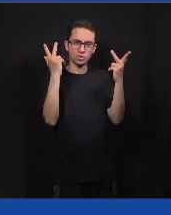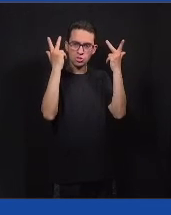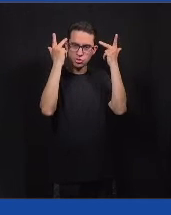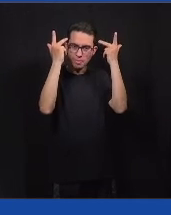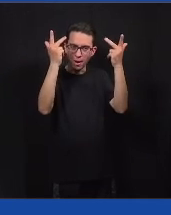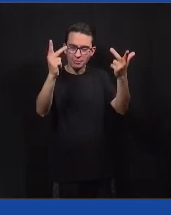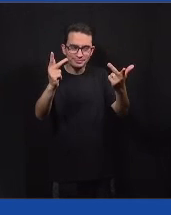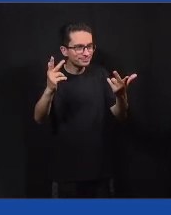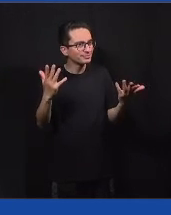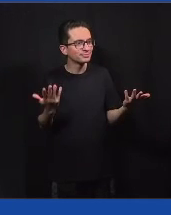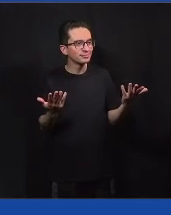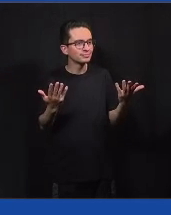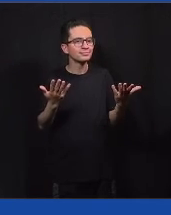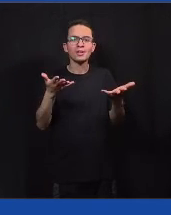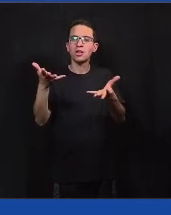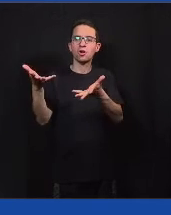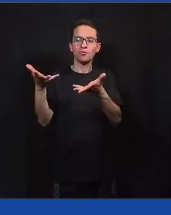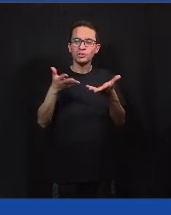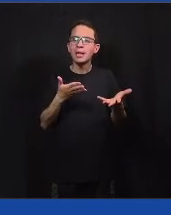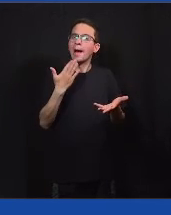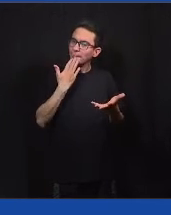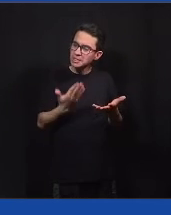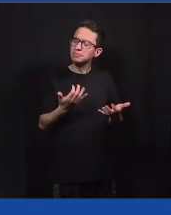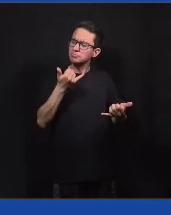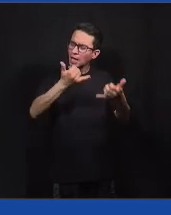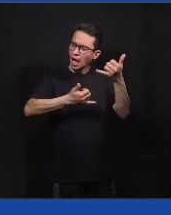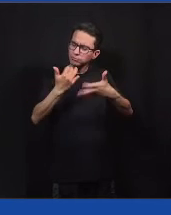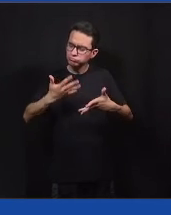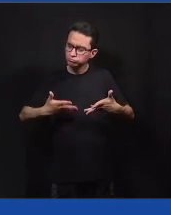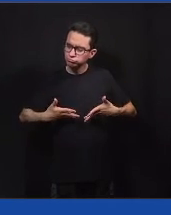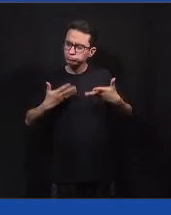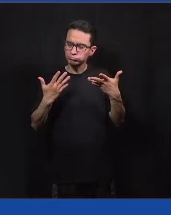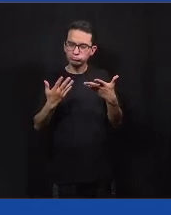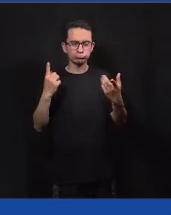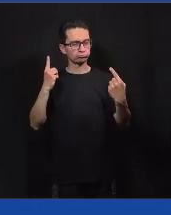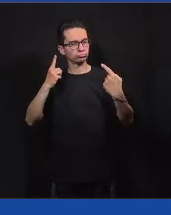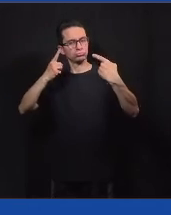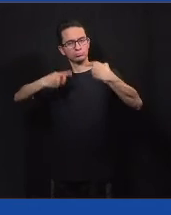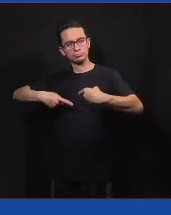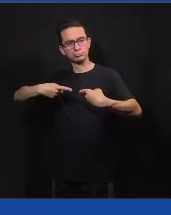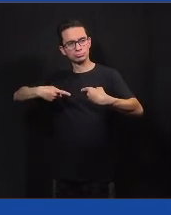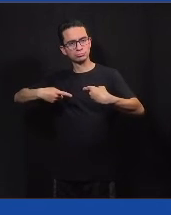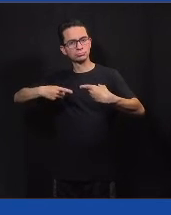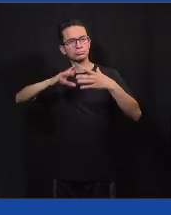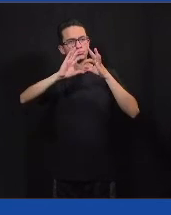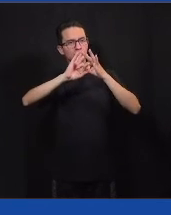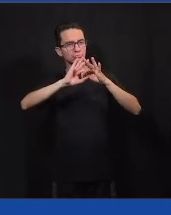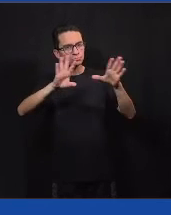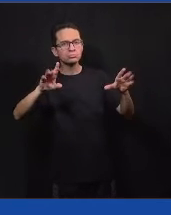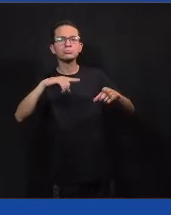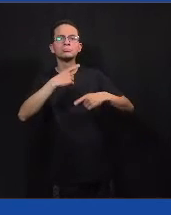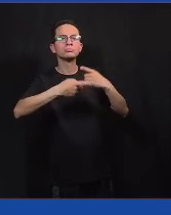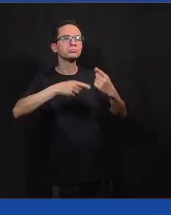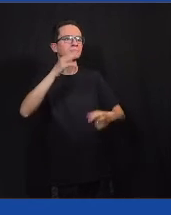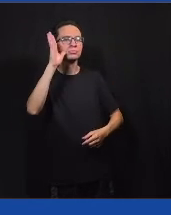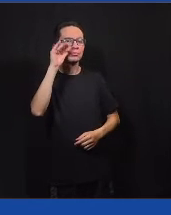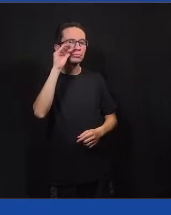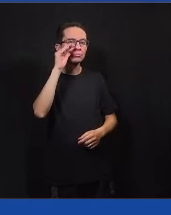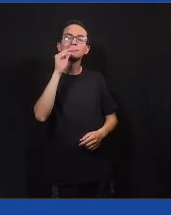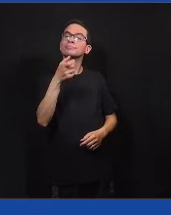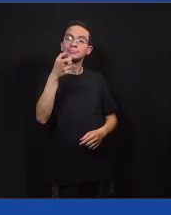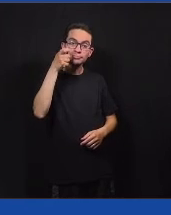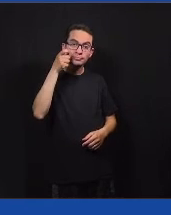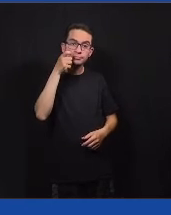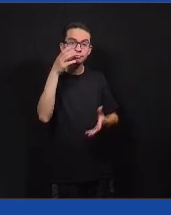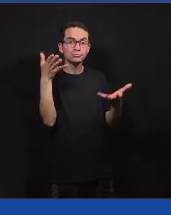convido vocês a jogarem e participarem desse desafio. O jogo vai ficar disponível para depois também, se alguém não quiser participar